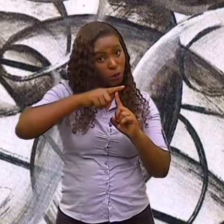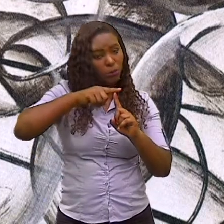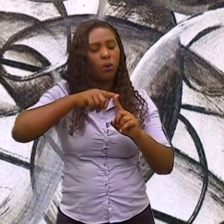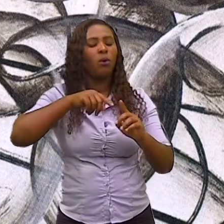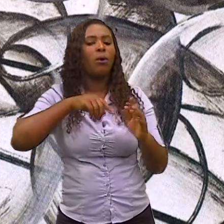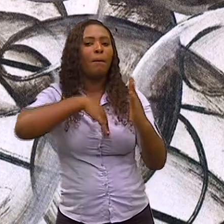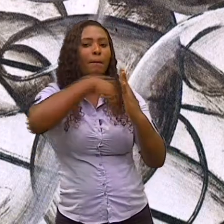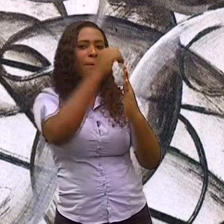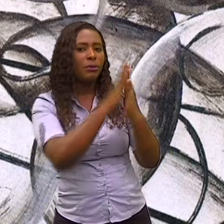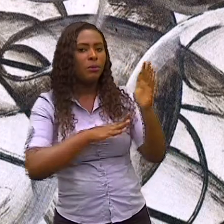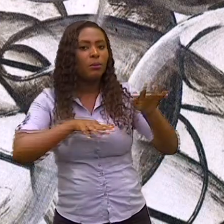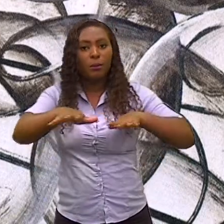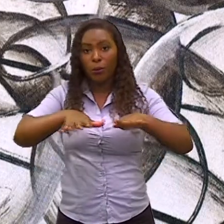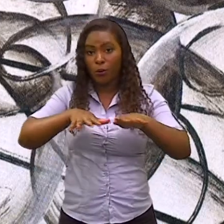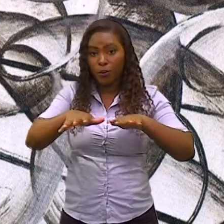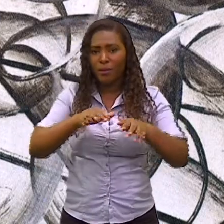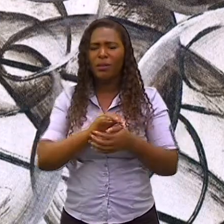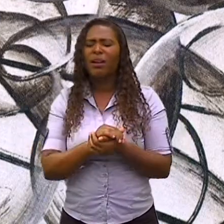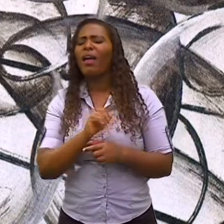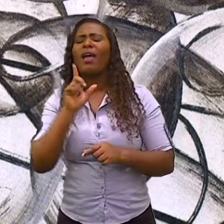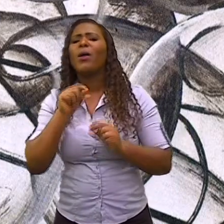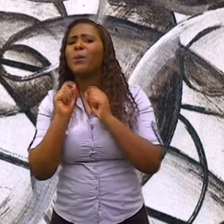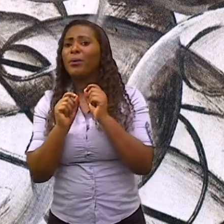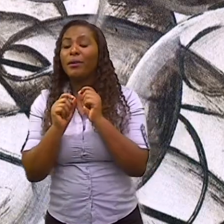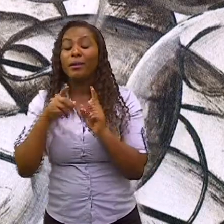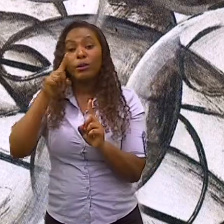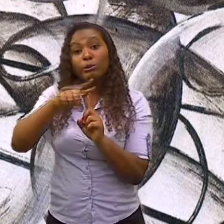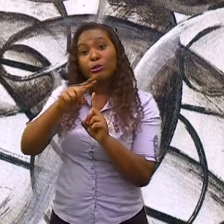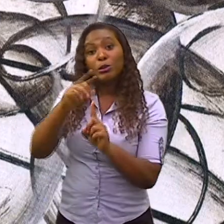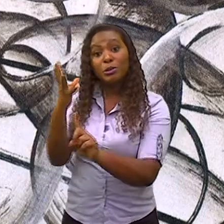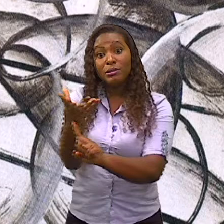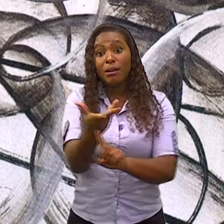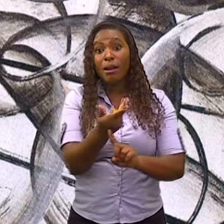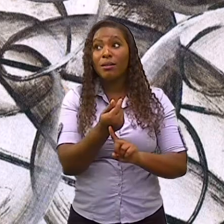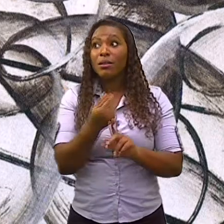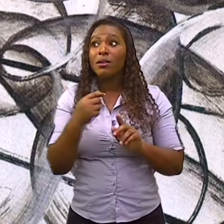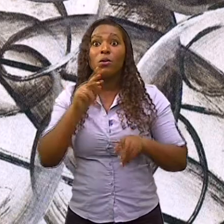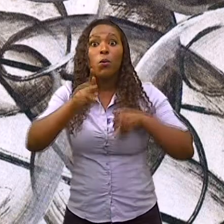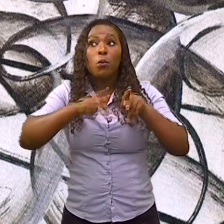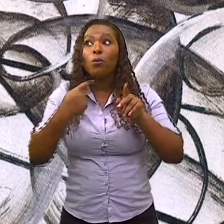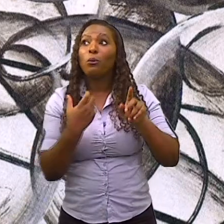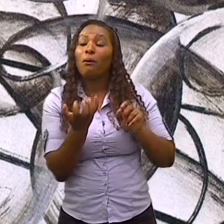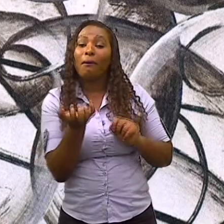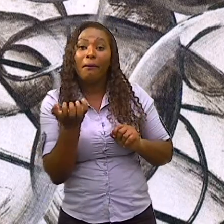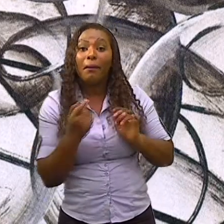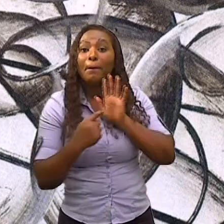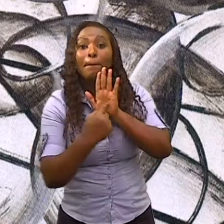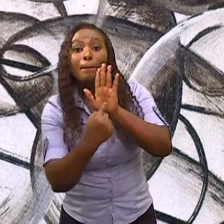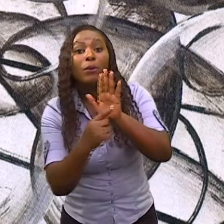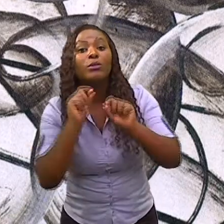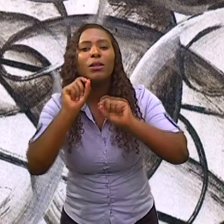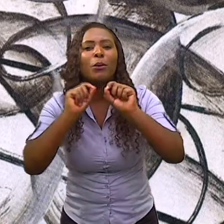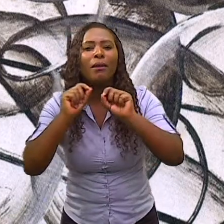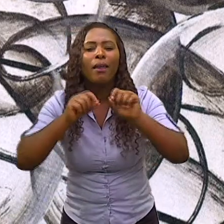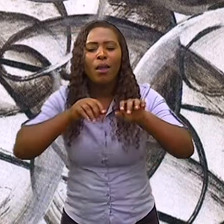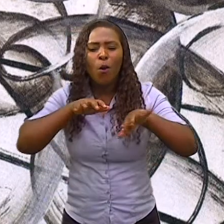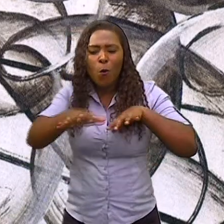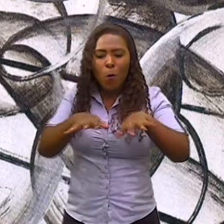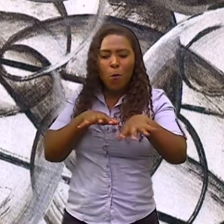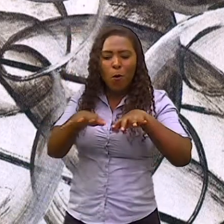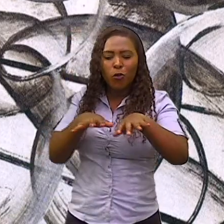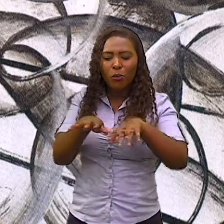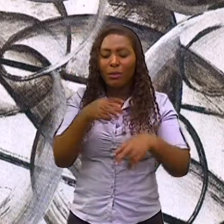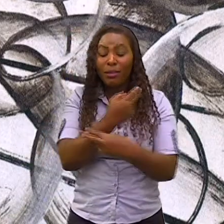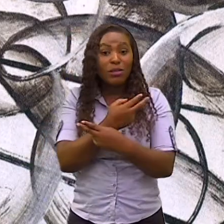Movimento. Movimento. Expostos pelas figuras em movimento no espaço, como foi o movimento de artista, ou os movimentos,